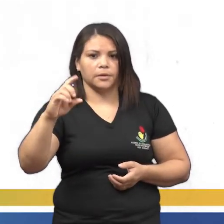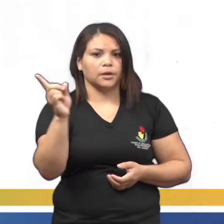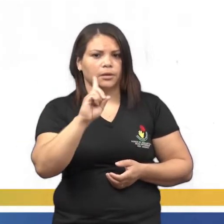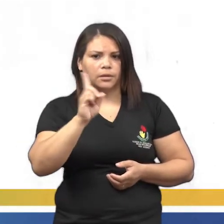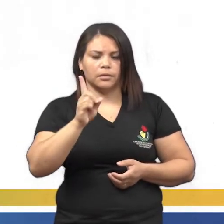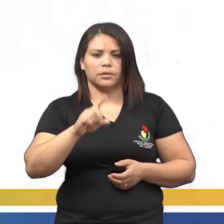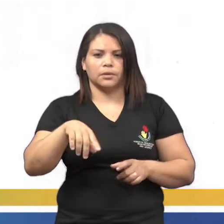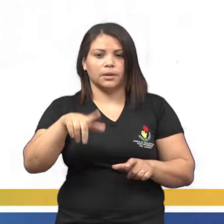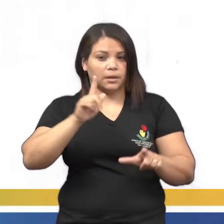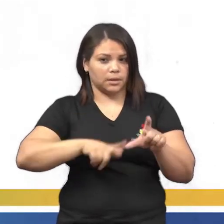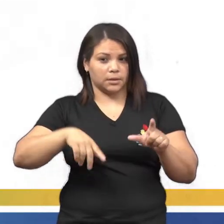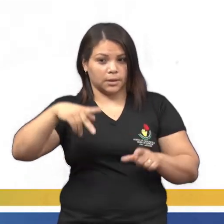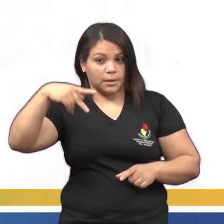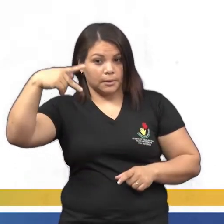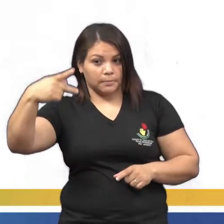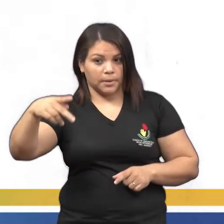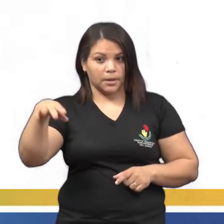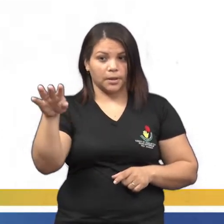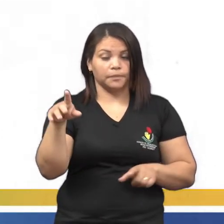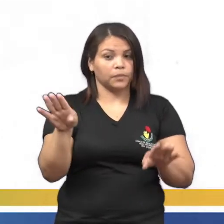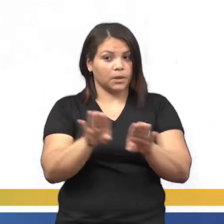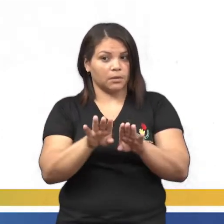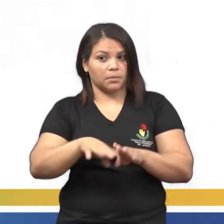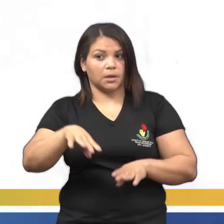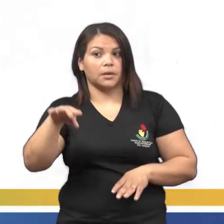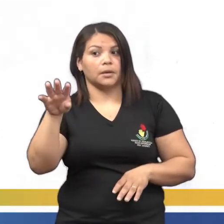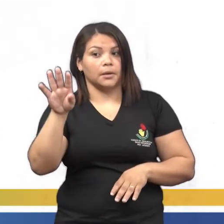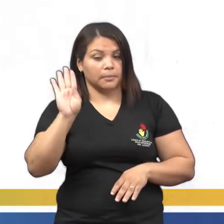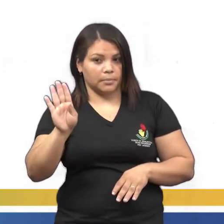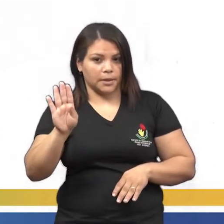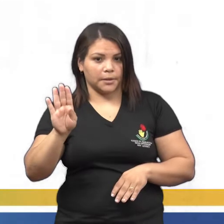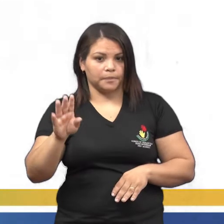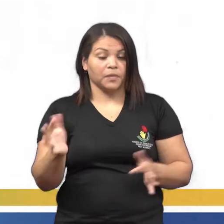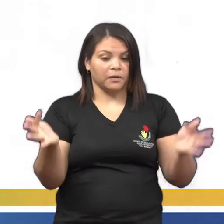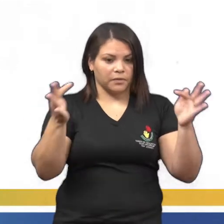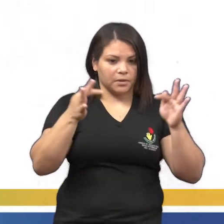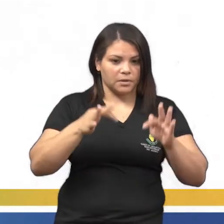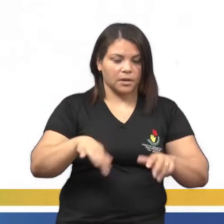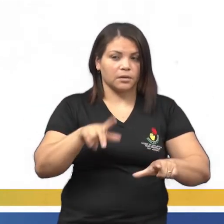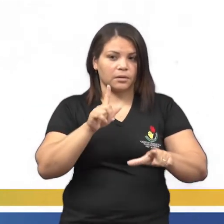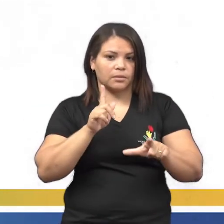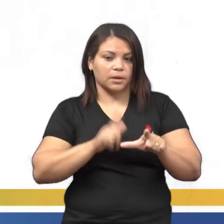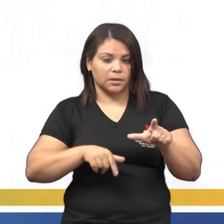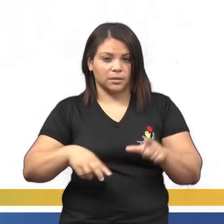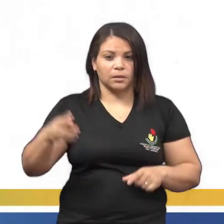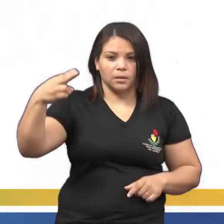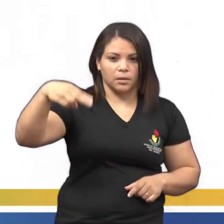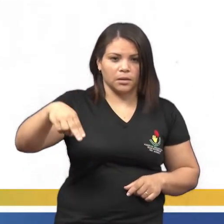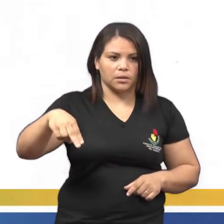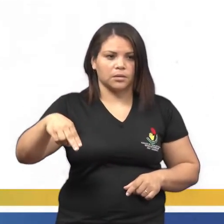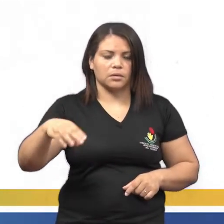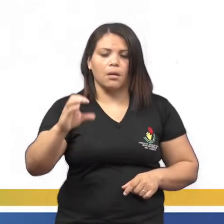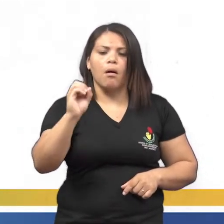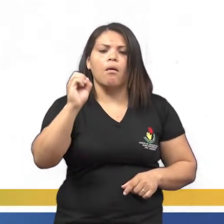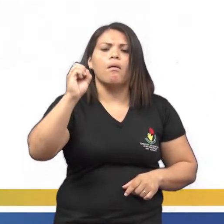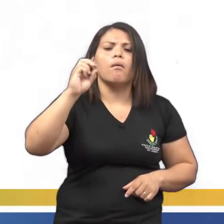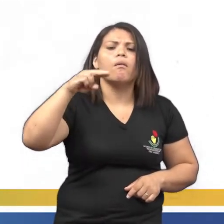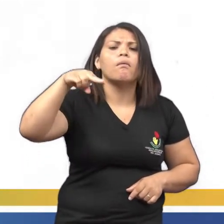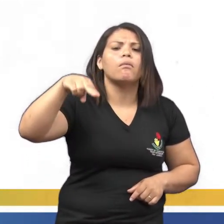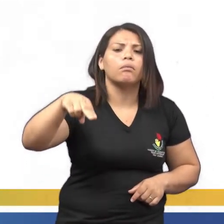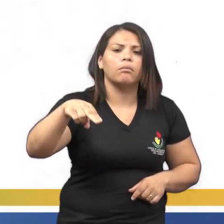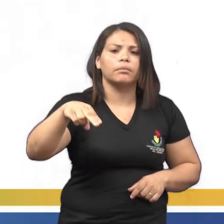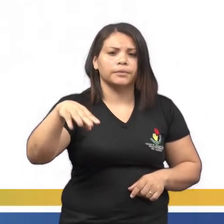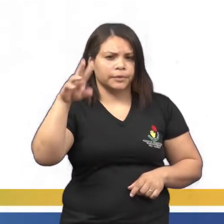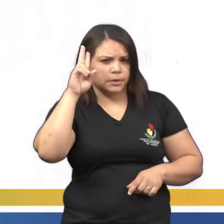letra P e nem com a letra B. Então, a sílaba anterior, ela vai ser finalizada com a letra N, né? Esse ON. Lembra dos